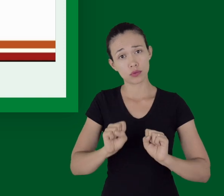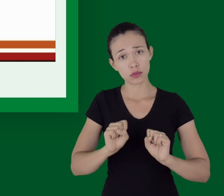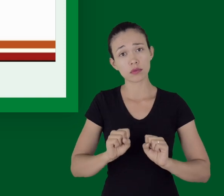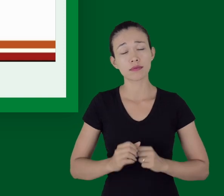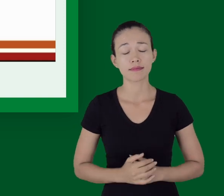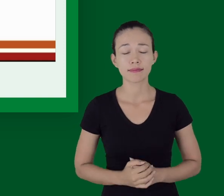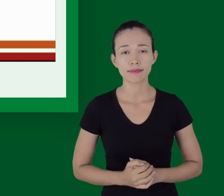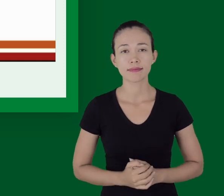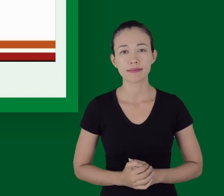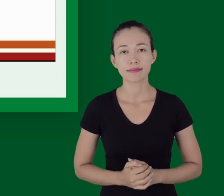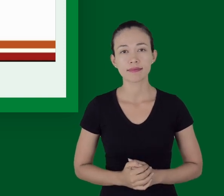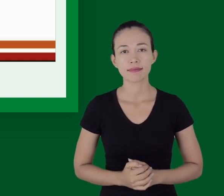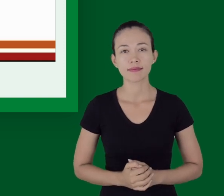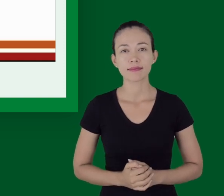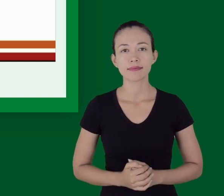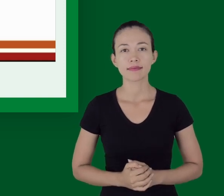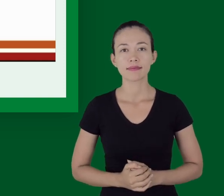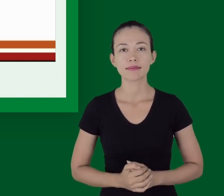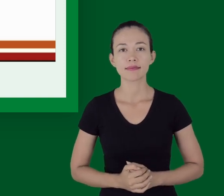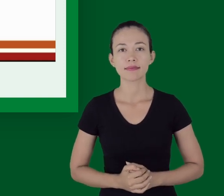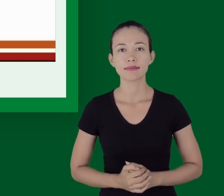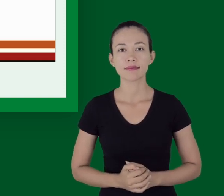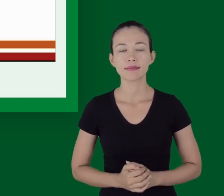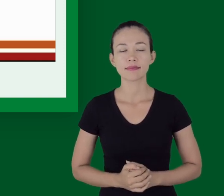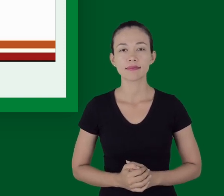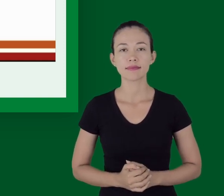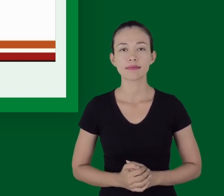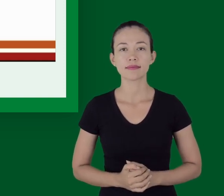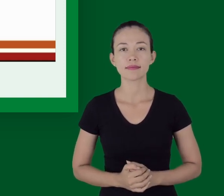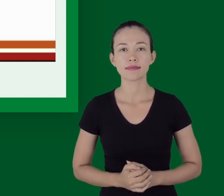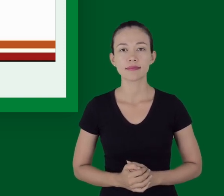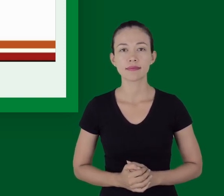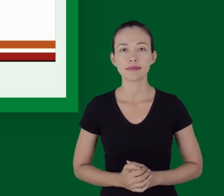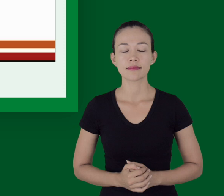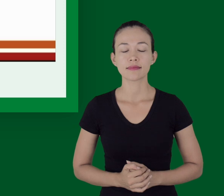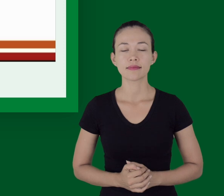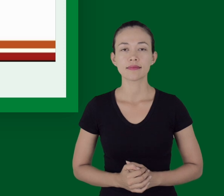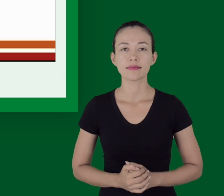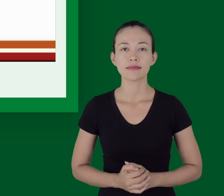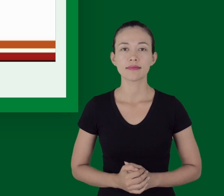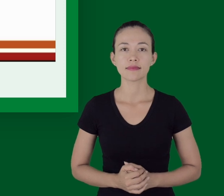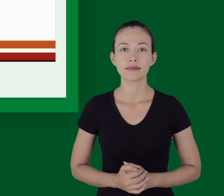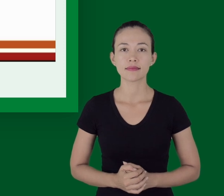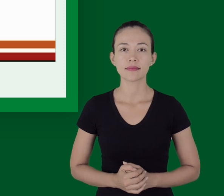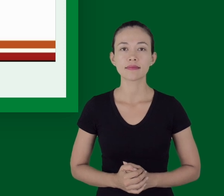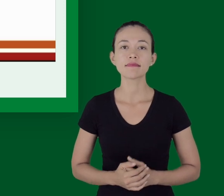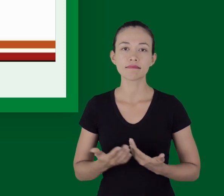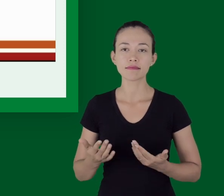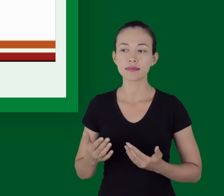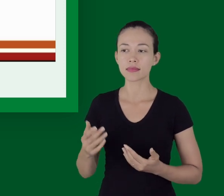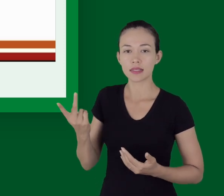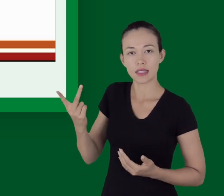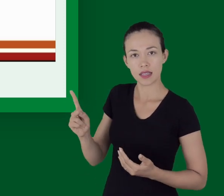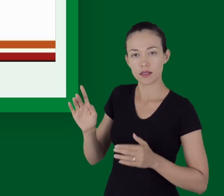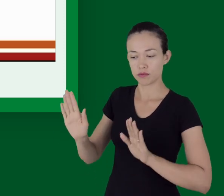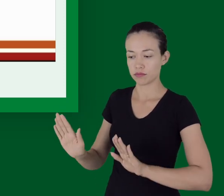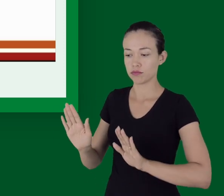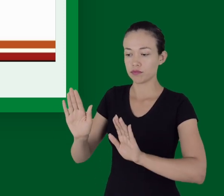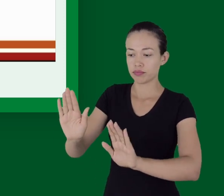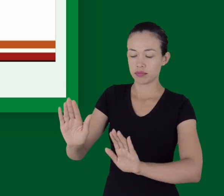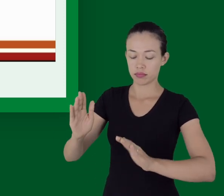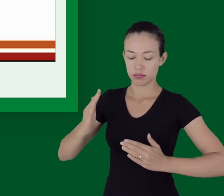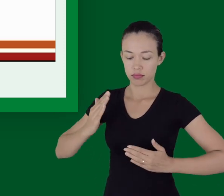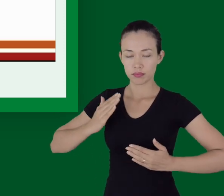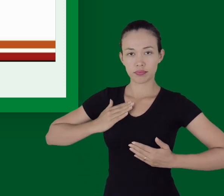Ele foi feito para ser posicionado nas